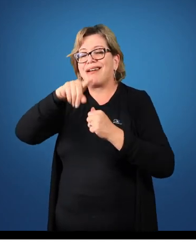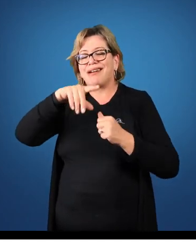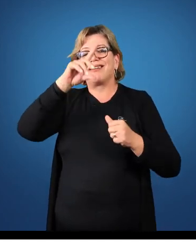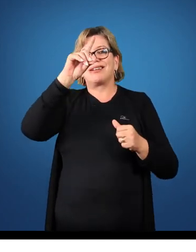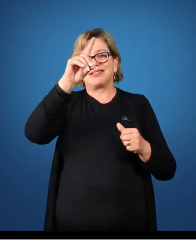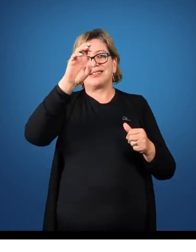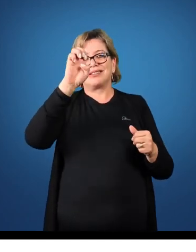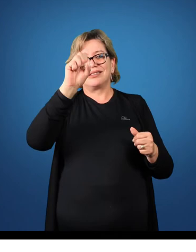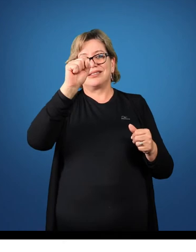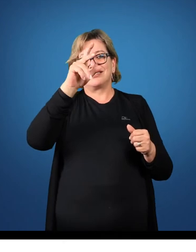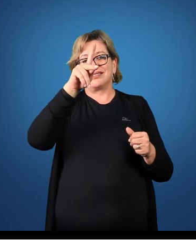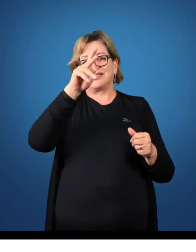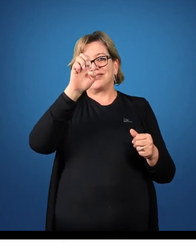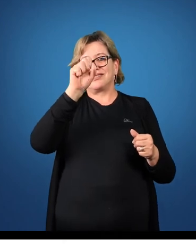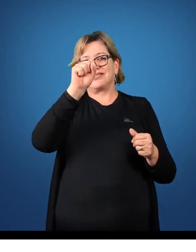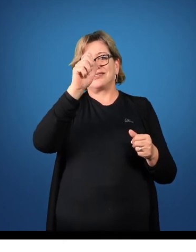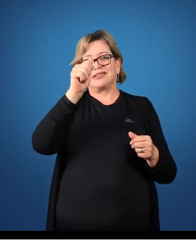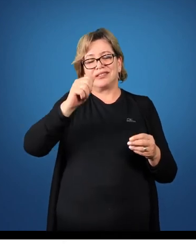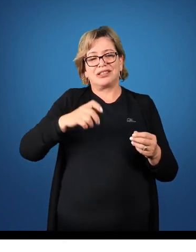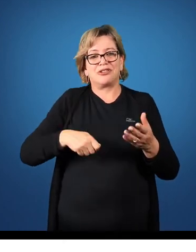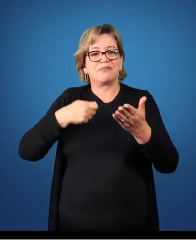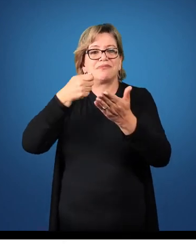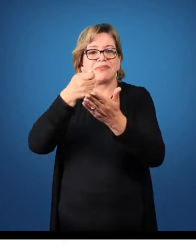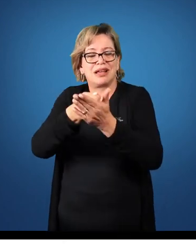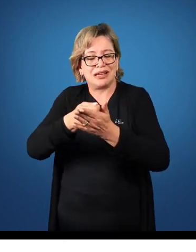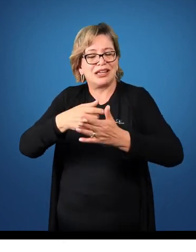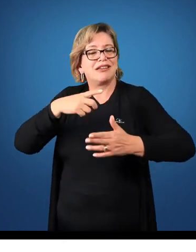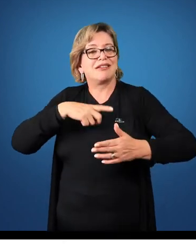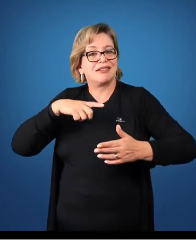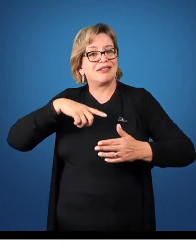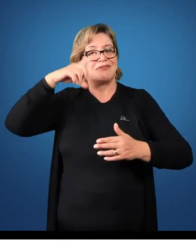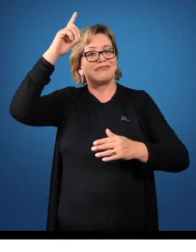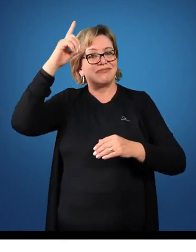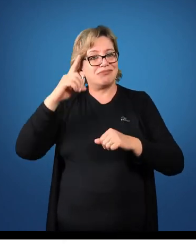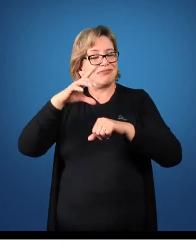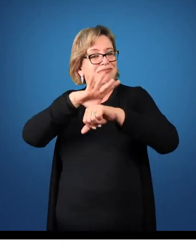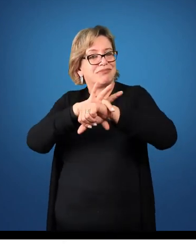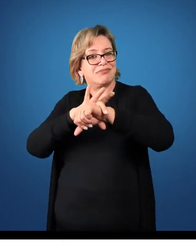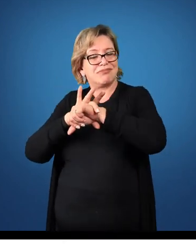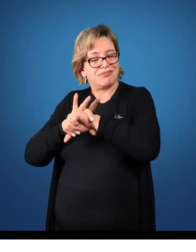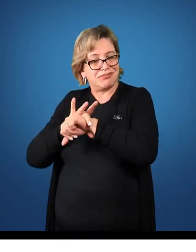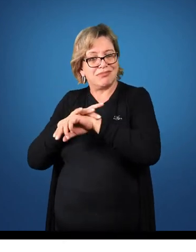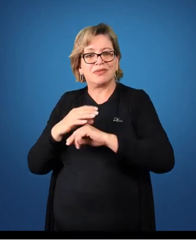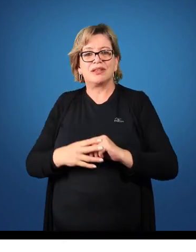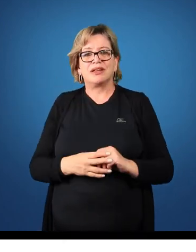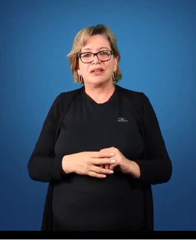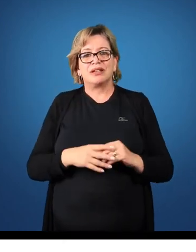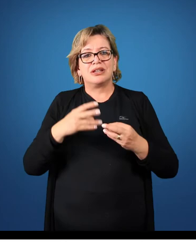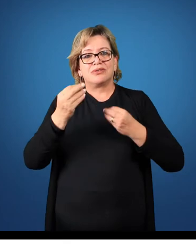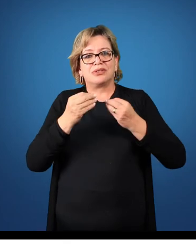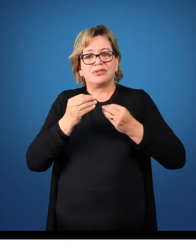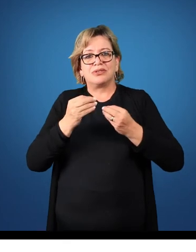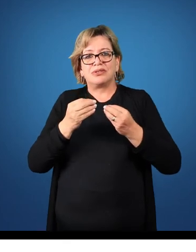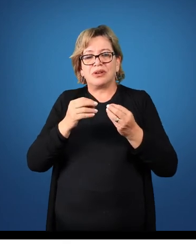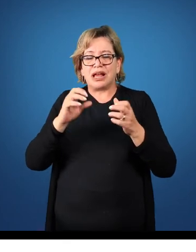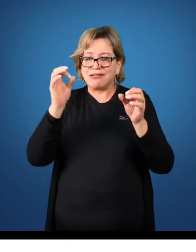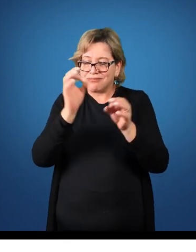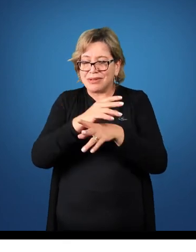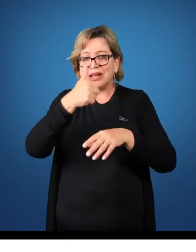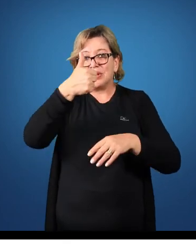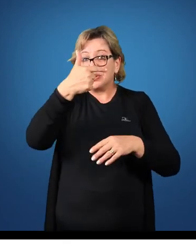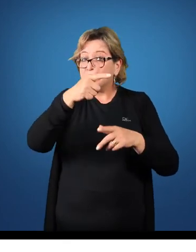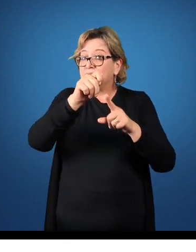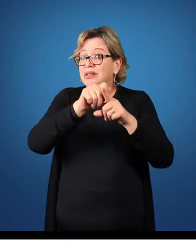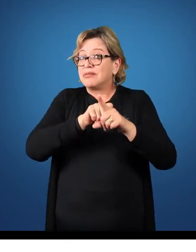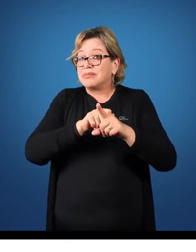Essa o valor que eu paguei para ter o direito de ter um seguro. Então, no final de 12 meses,